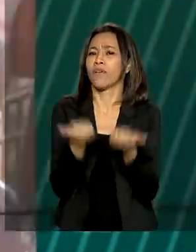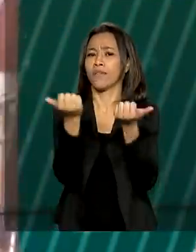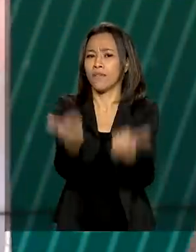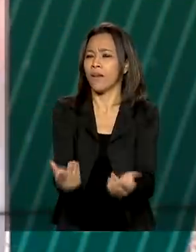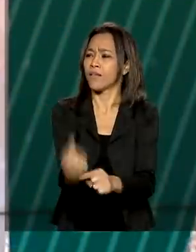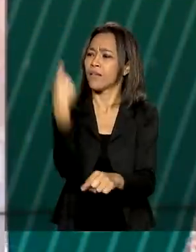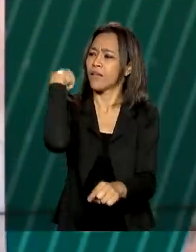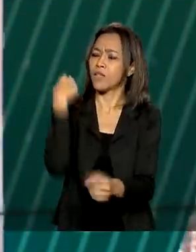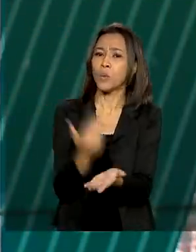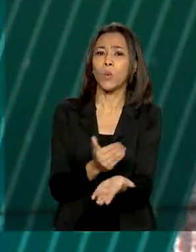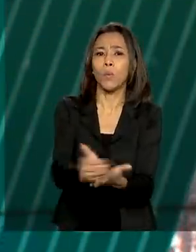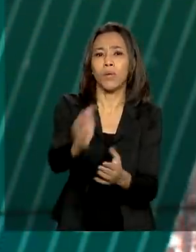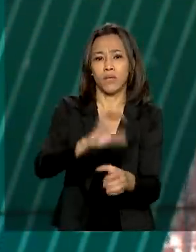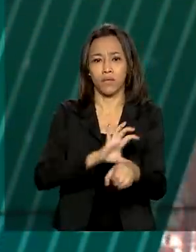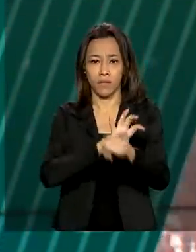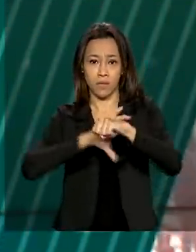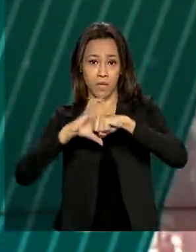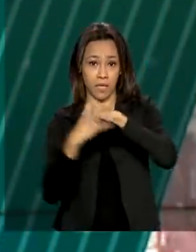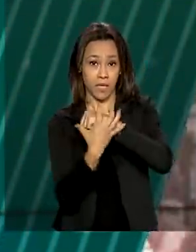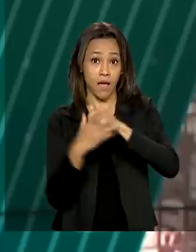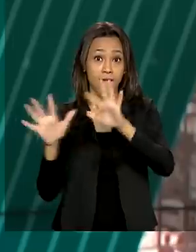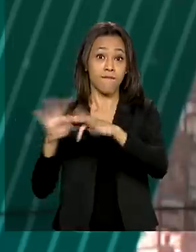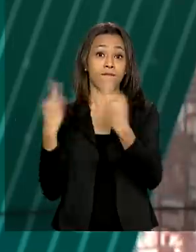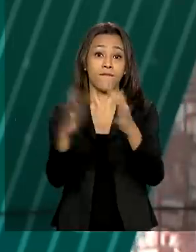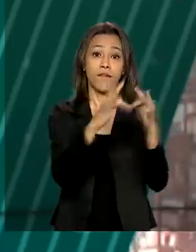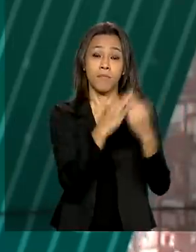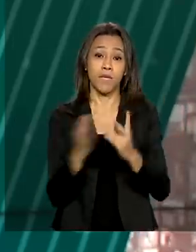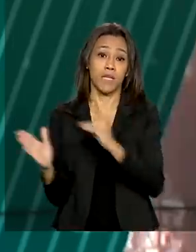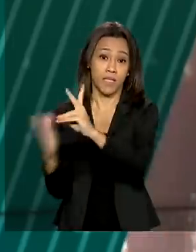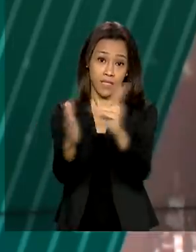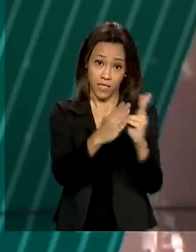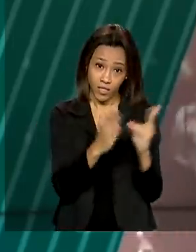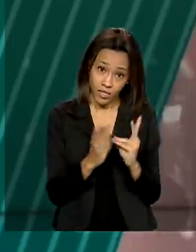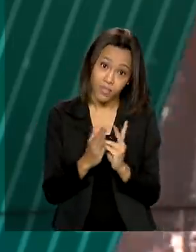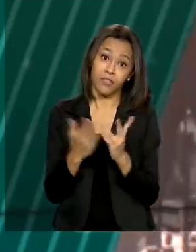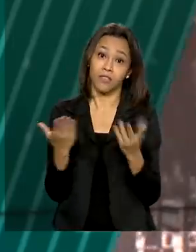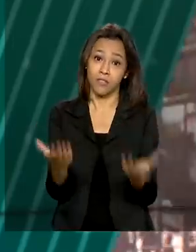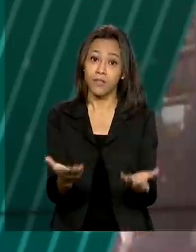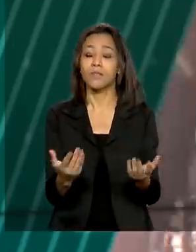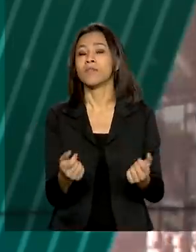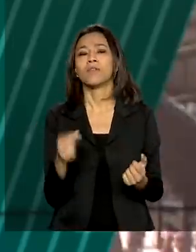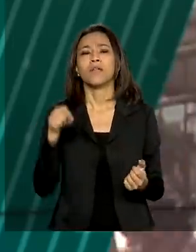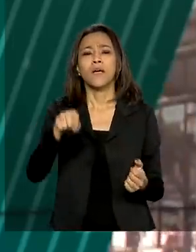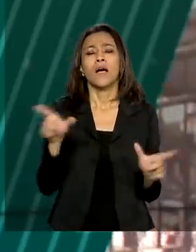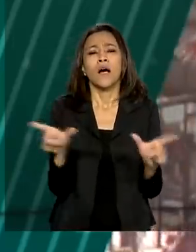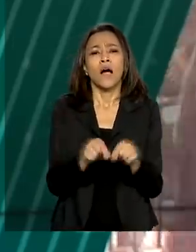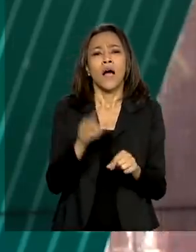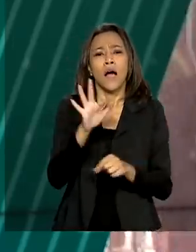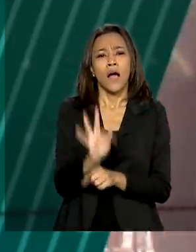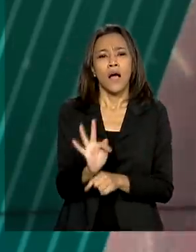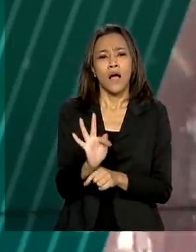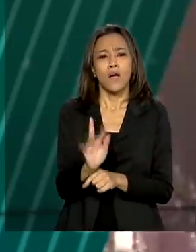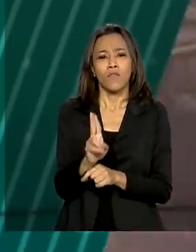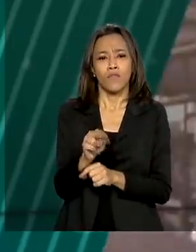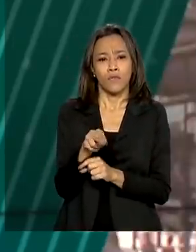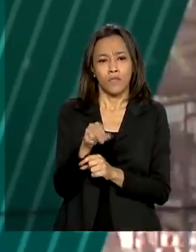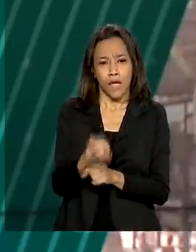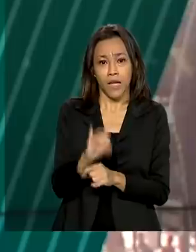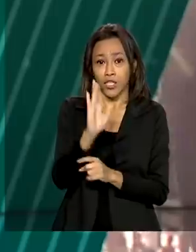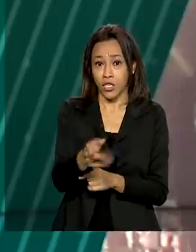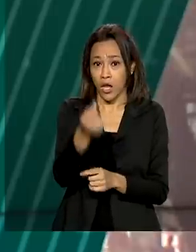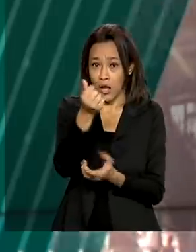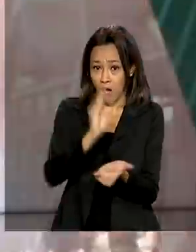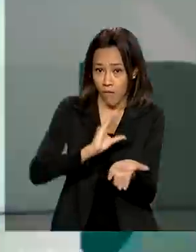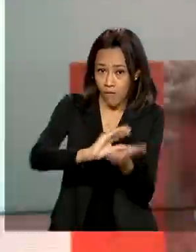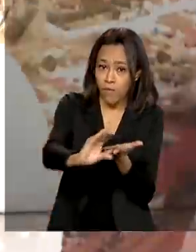agora a famílias indígenas em situação de vulnerabilidade social. A Fundação Nacional do Índio já investiu 26 milhões